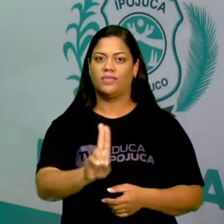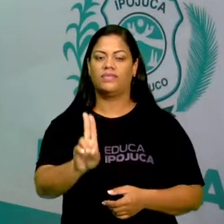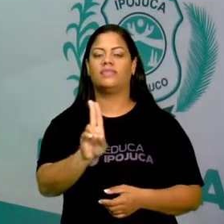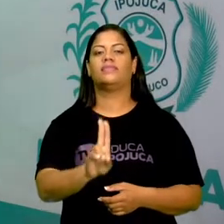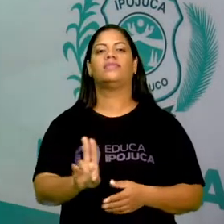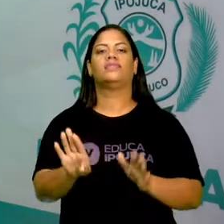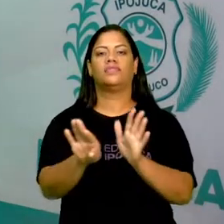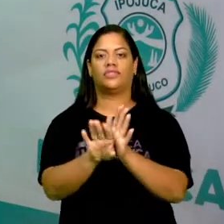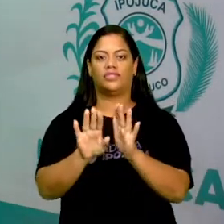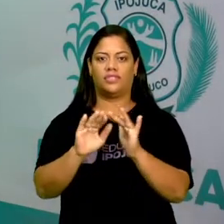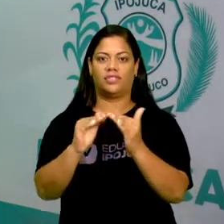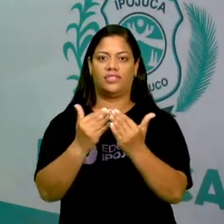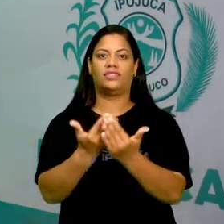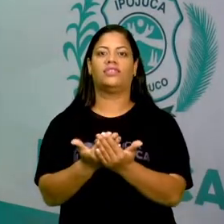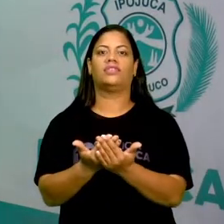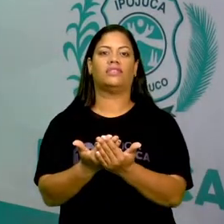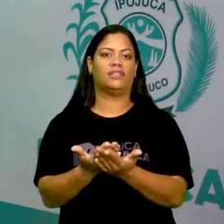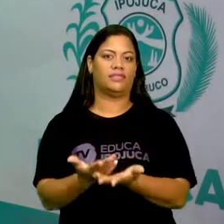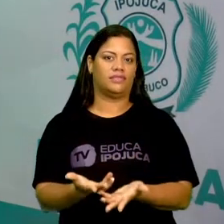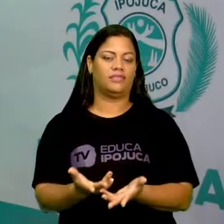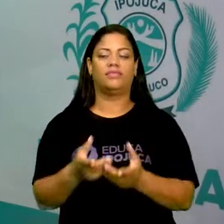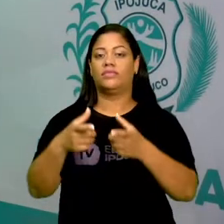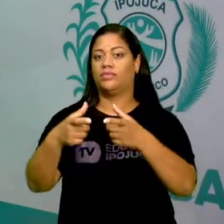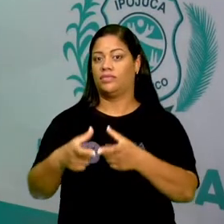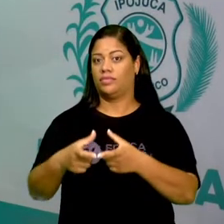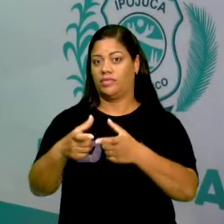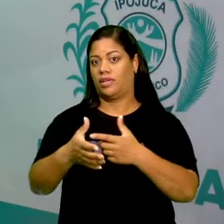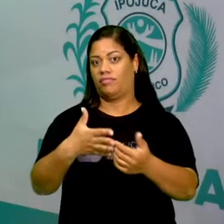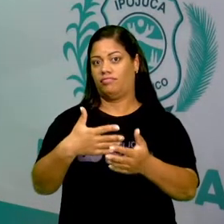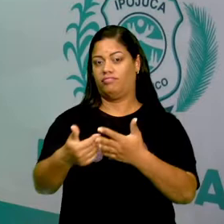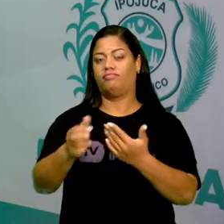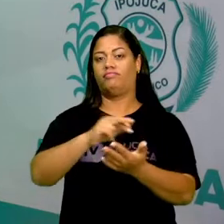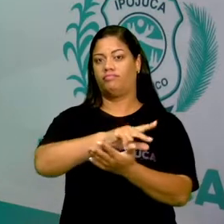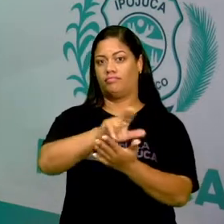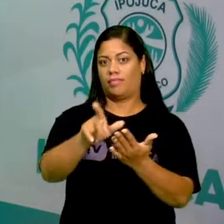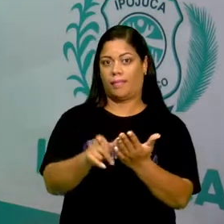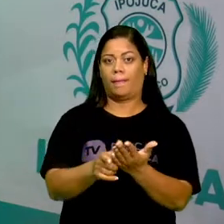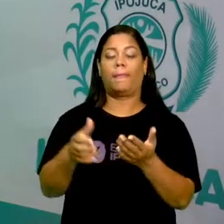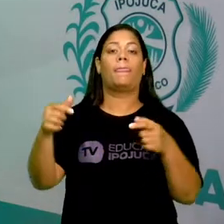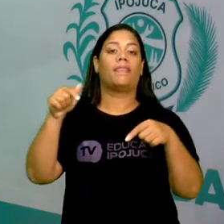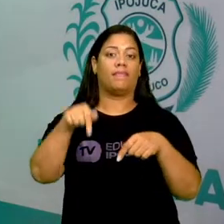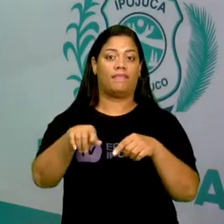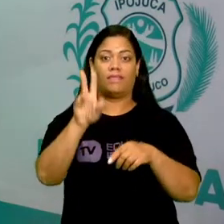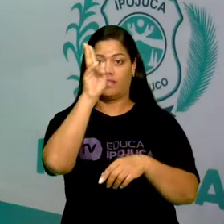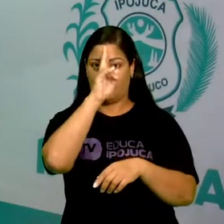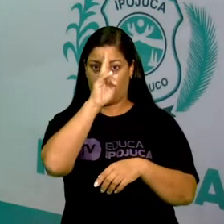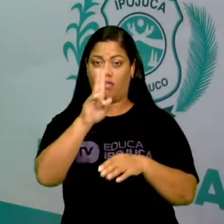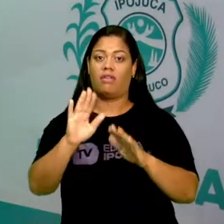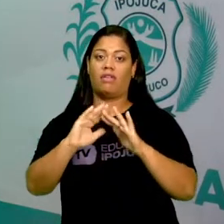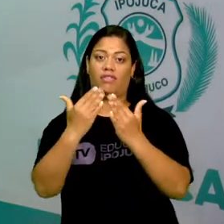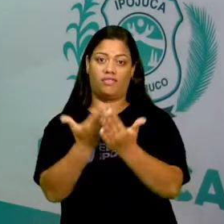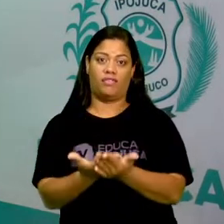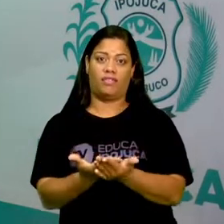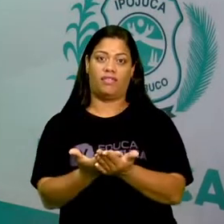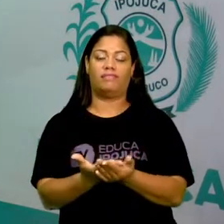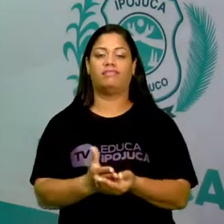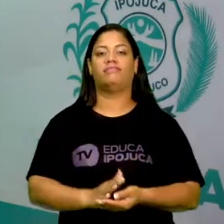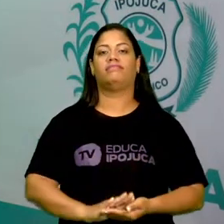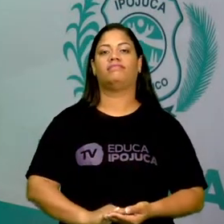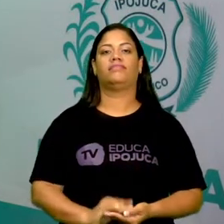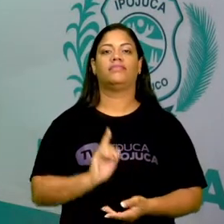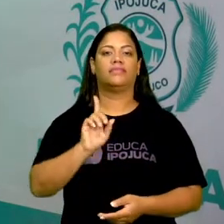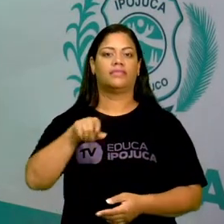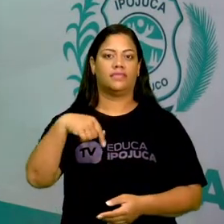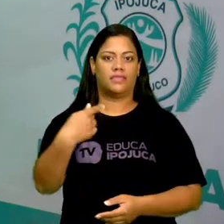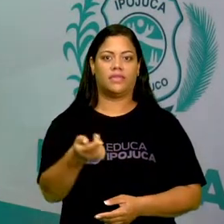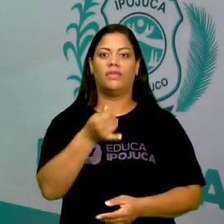poder chegar a determinado local. Um determinado local aí que eles querem chegar é a escola. Então vamos lá para